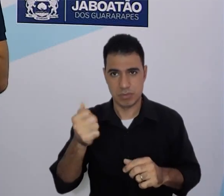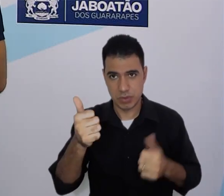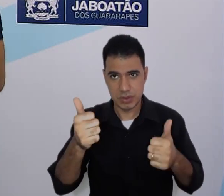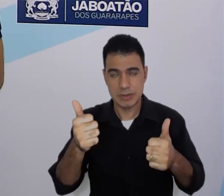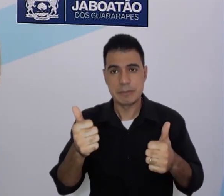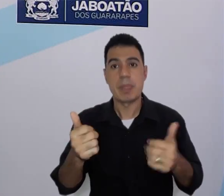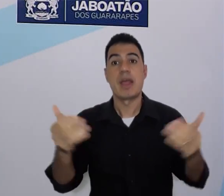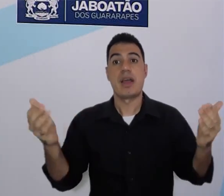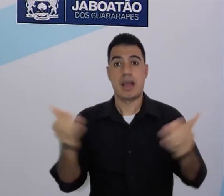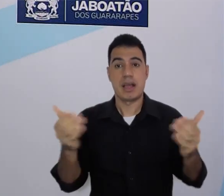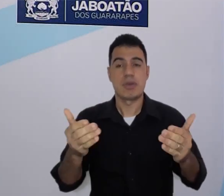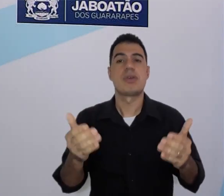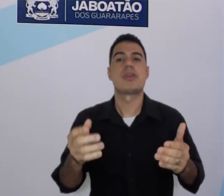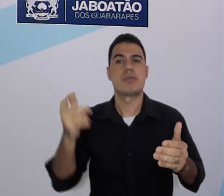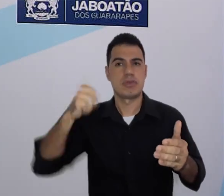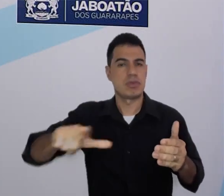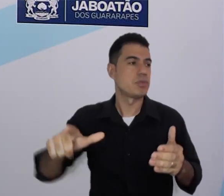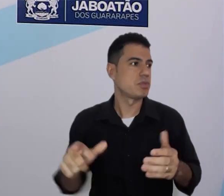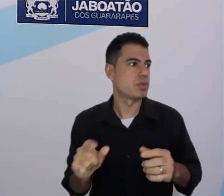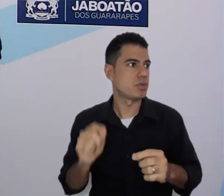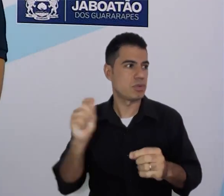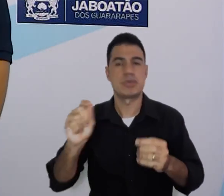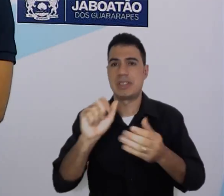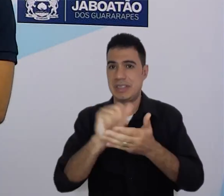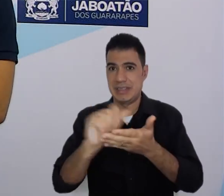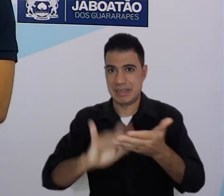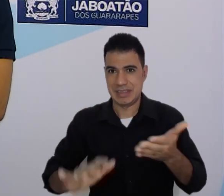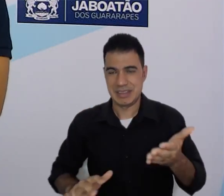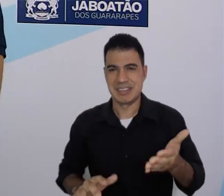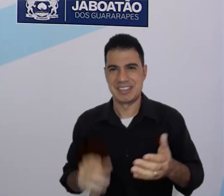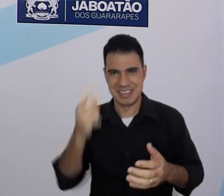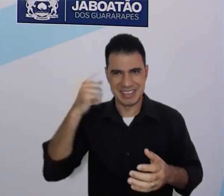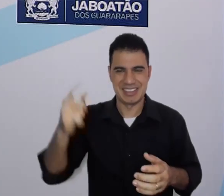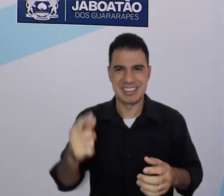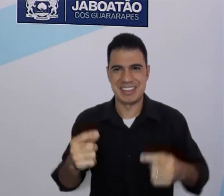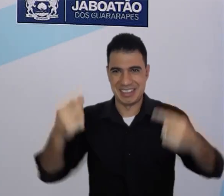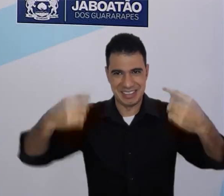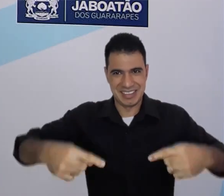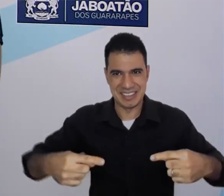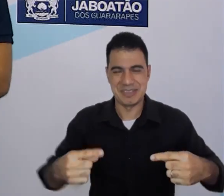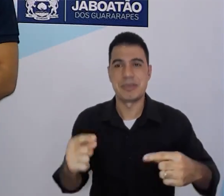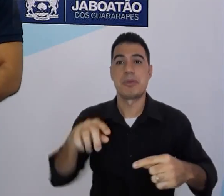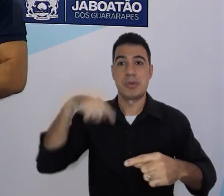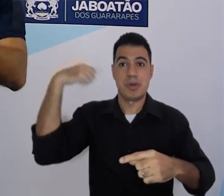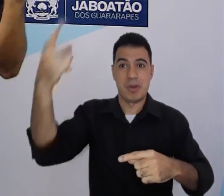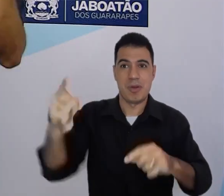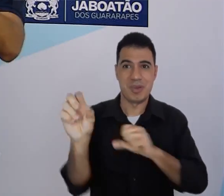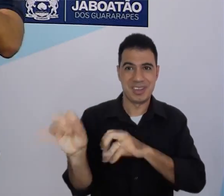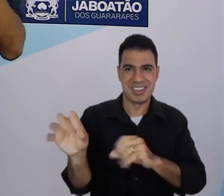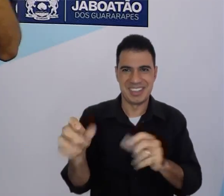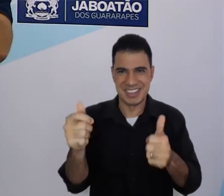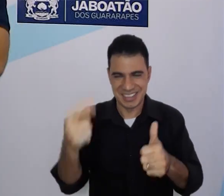Vamos agora para o nosso grande desafio. Acharam que ia ficar sem desafio, né? Mas aqui não fica sem